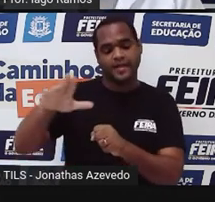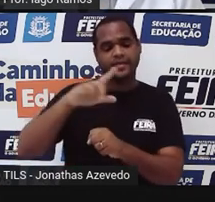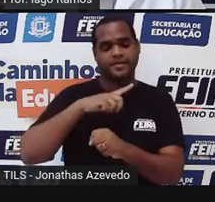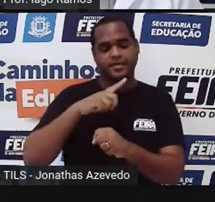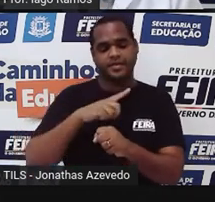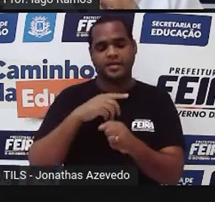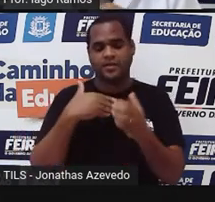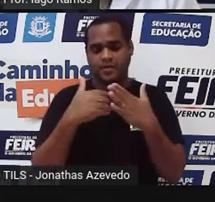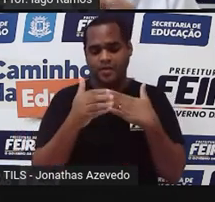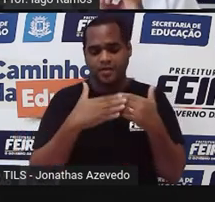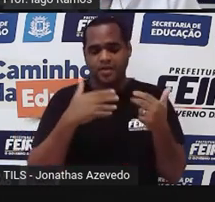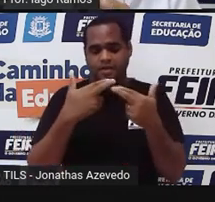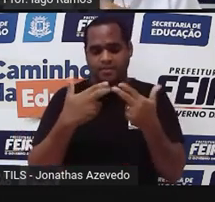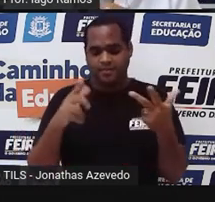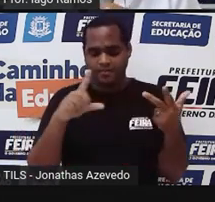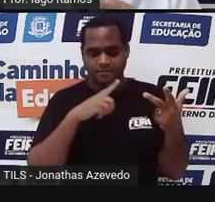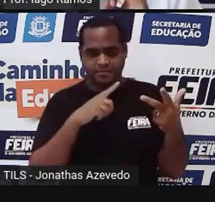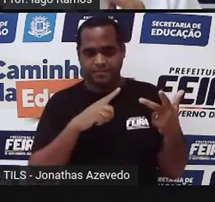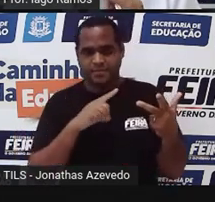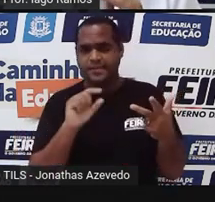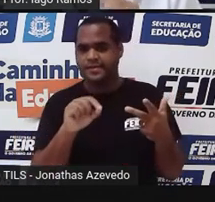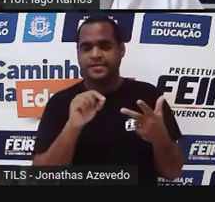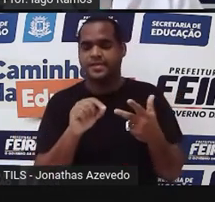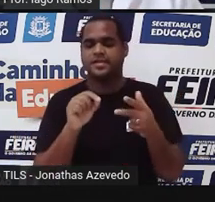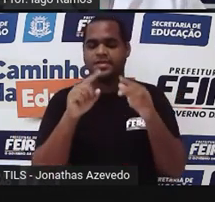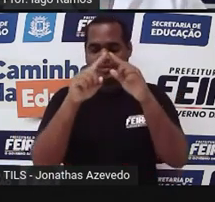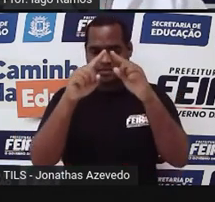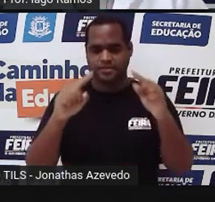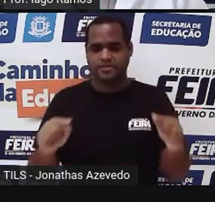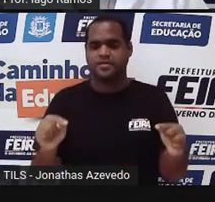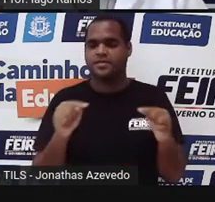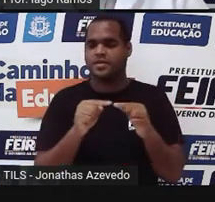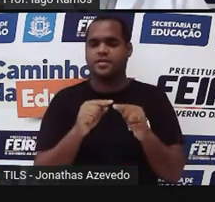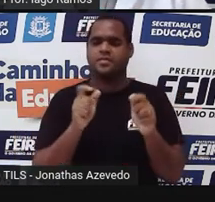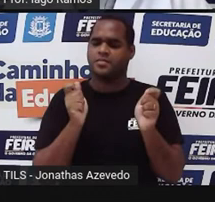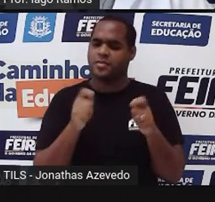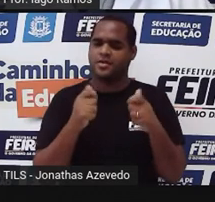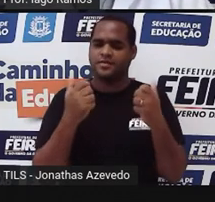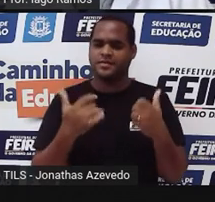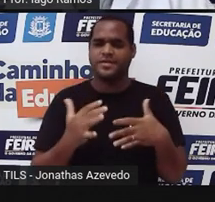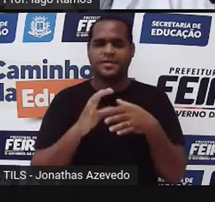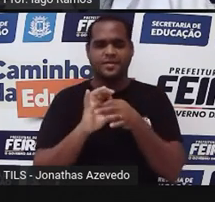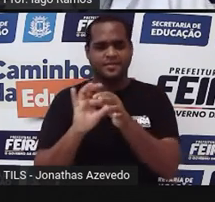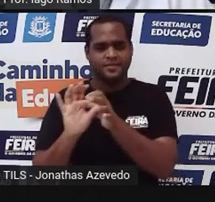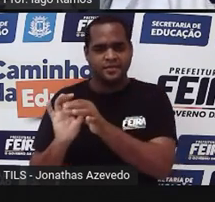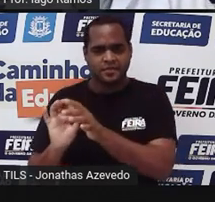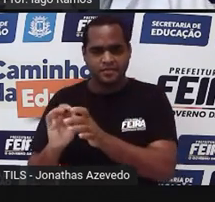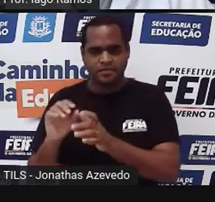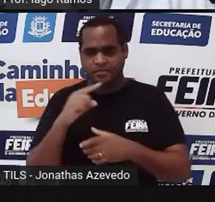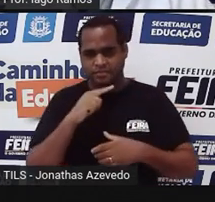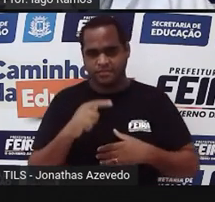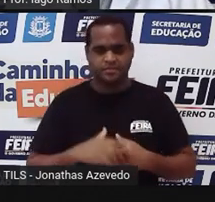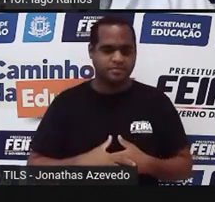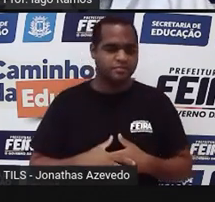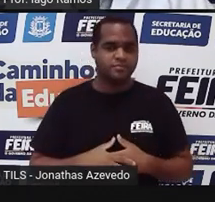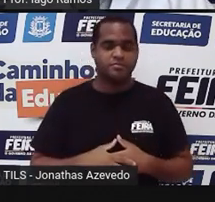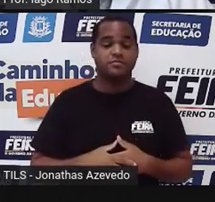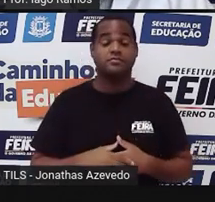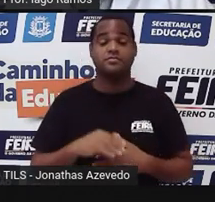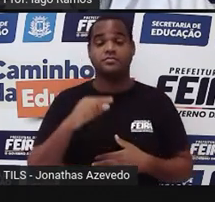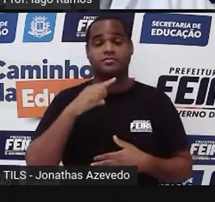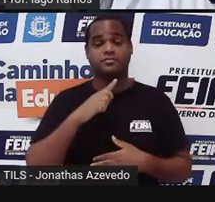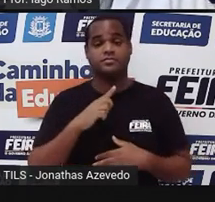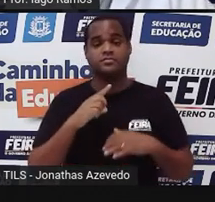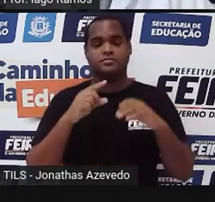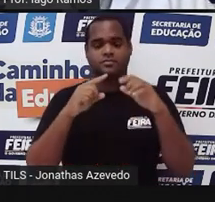losango. em qualquer losango, a área vai ser calculada dessa forma. A área de um losango